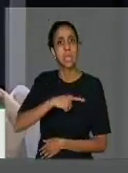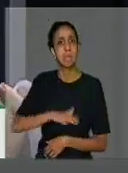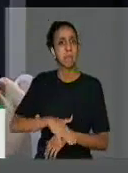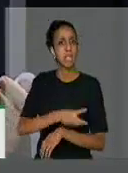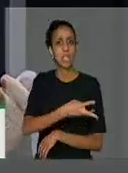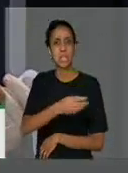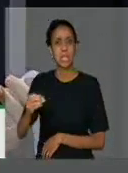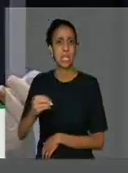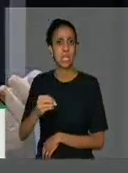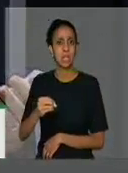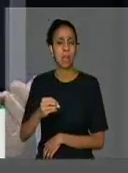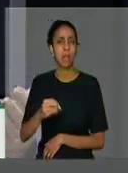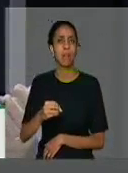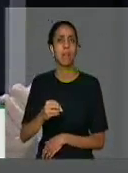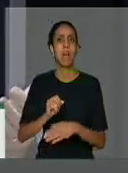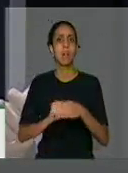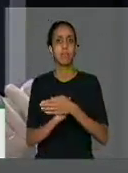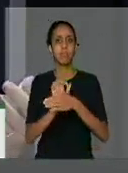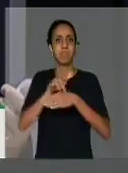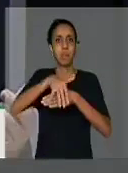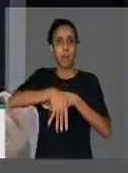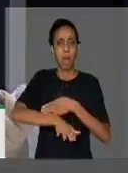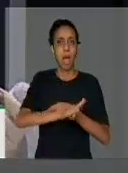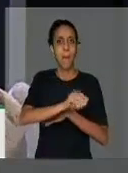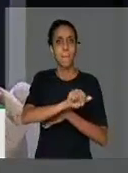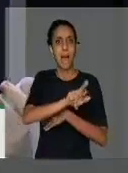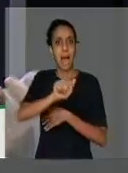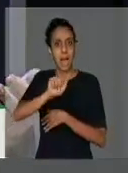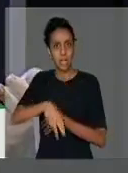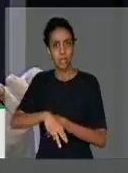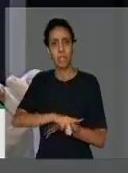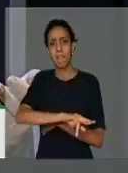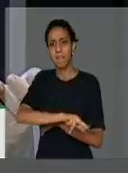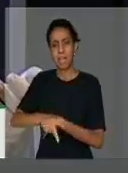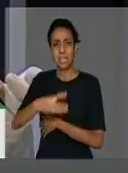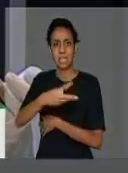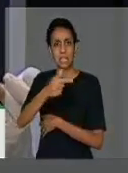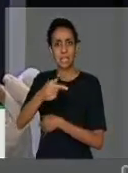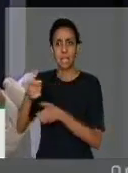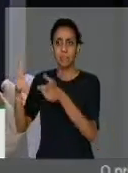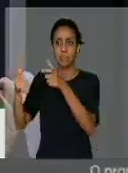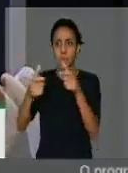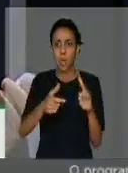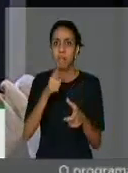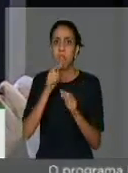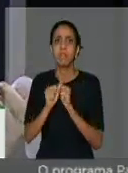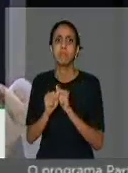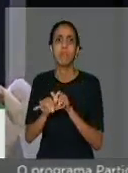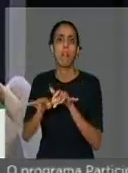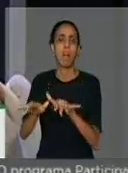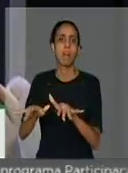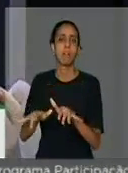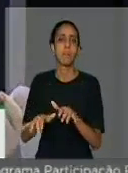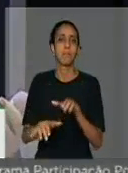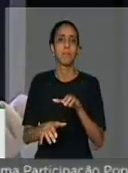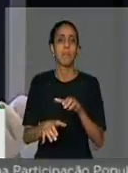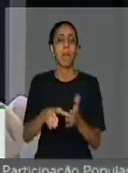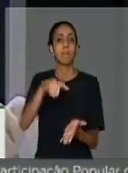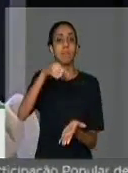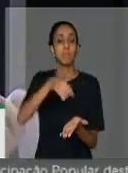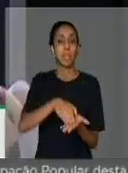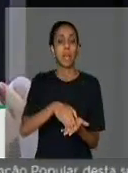que faz administração, são mais de 37 perímetros irrigados, são mais de 13 estações de